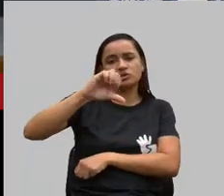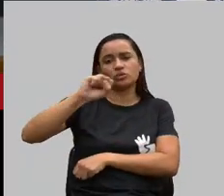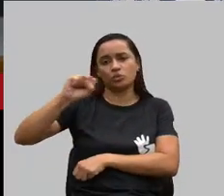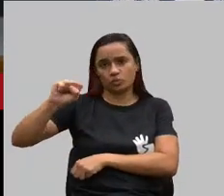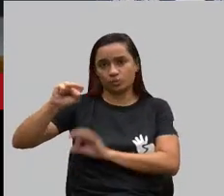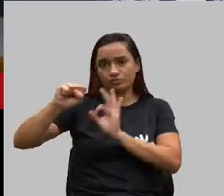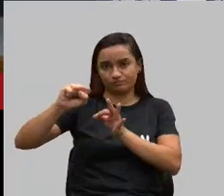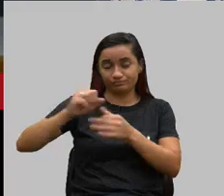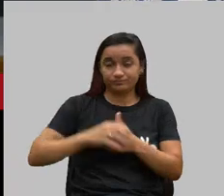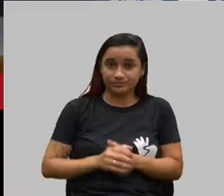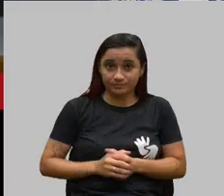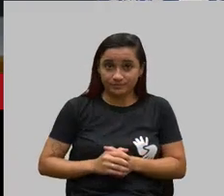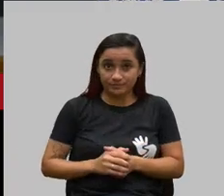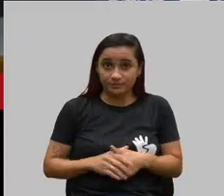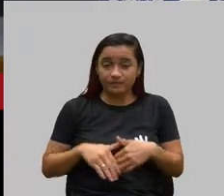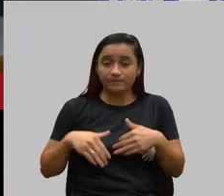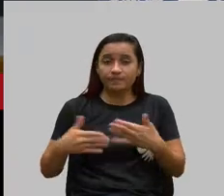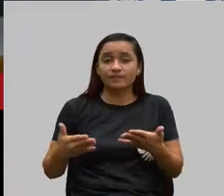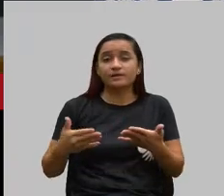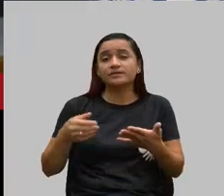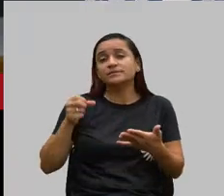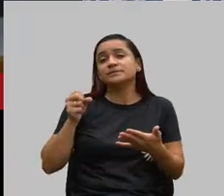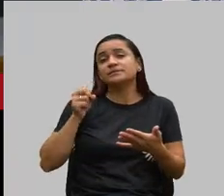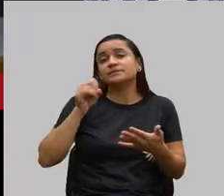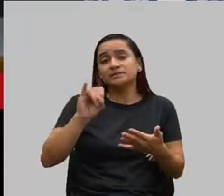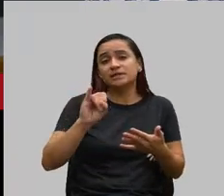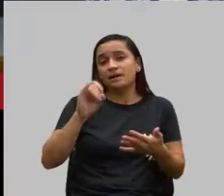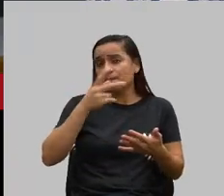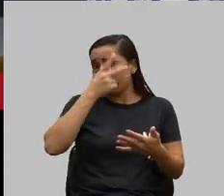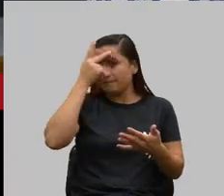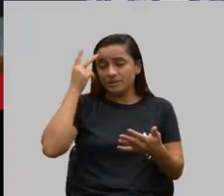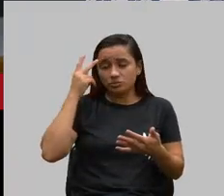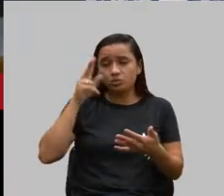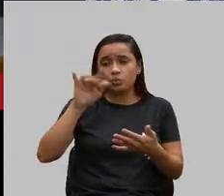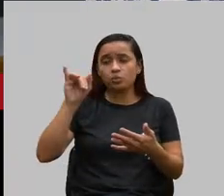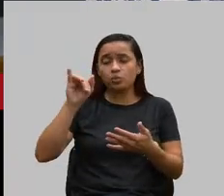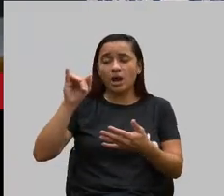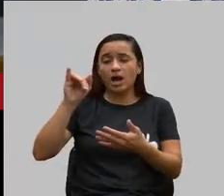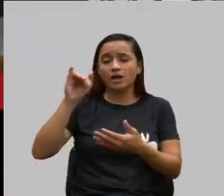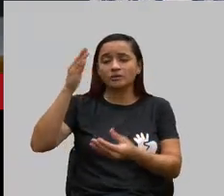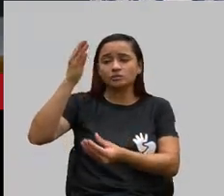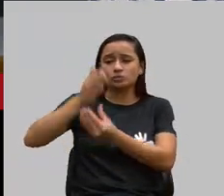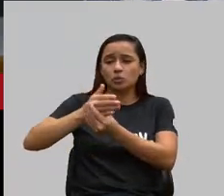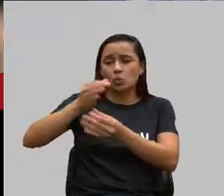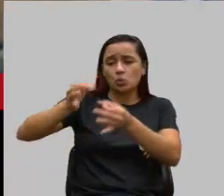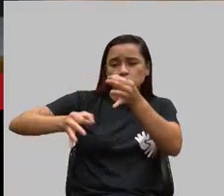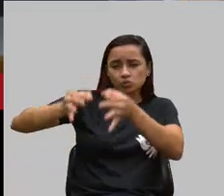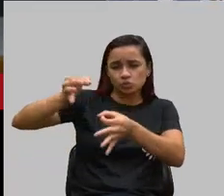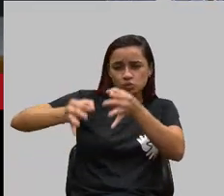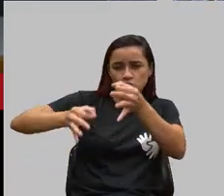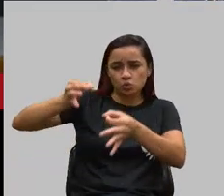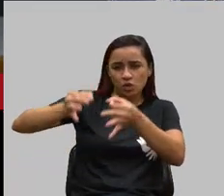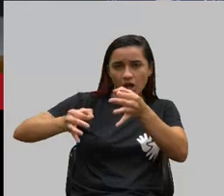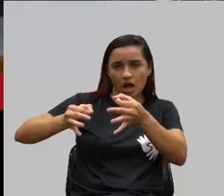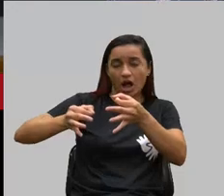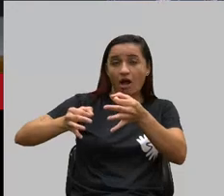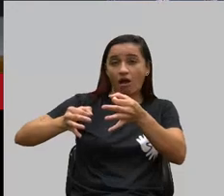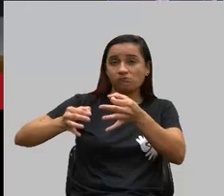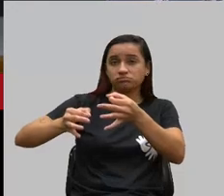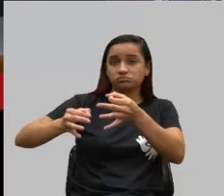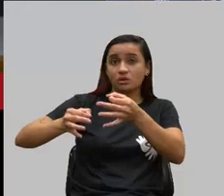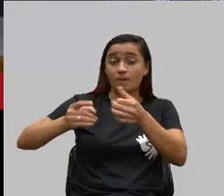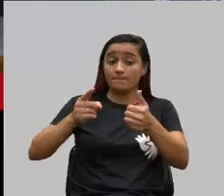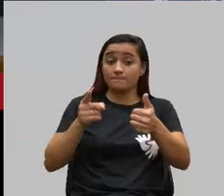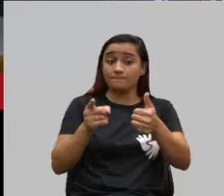Quando o magistrado vai julgar, quando o magistrado vai apreciar uma questão, a primeira, o